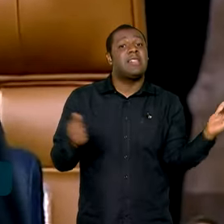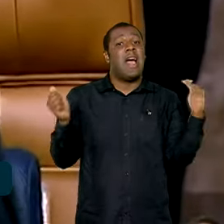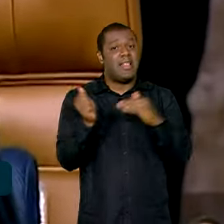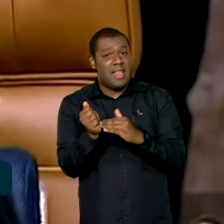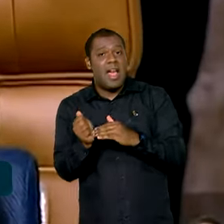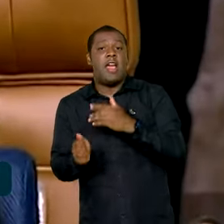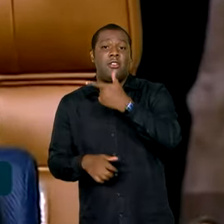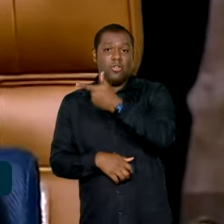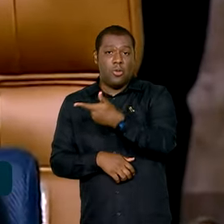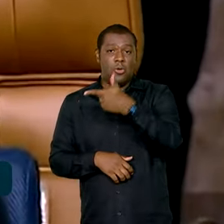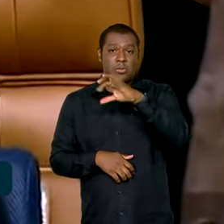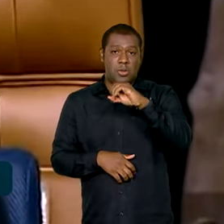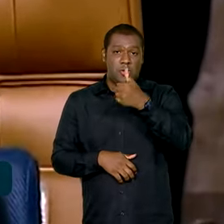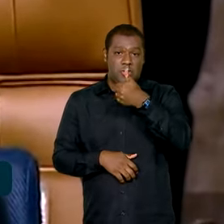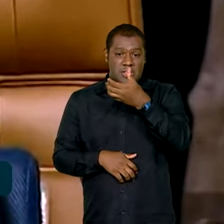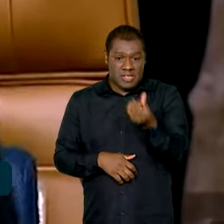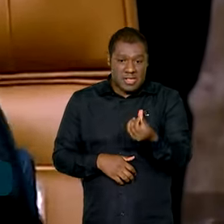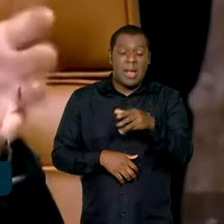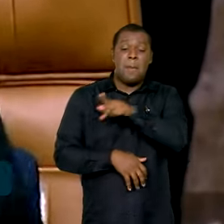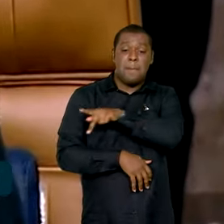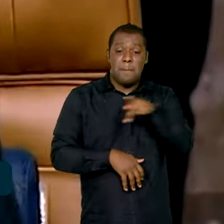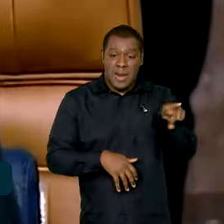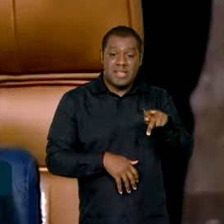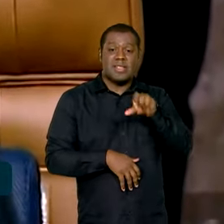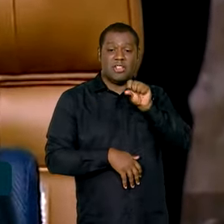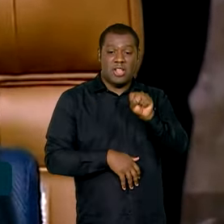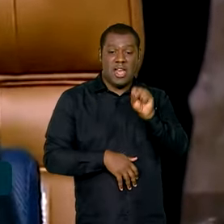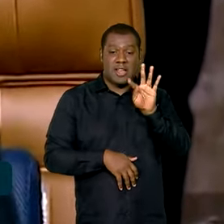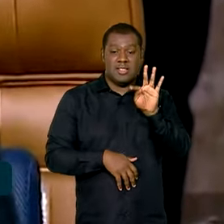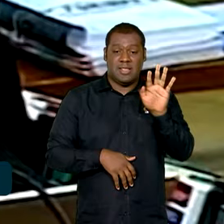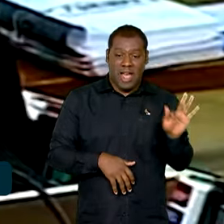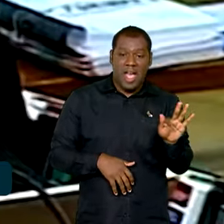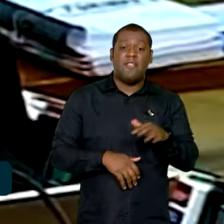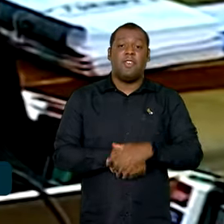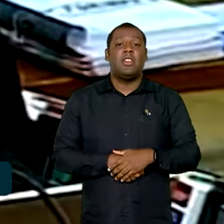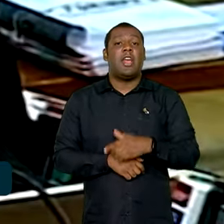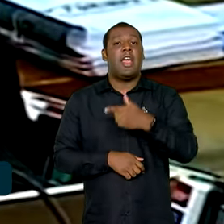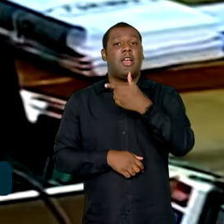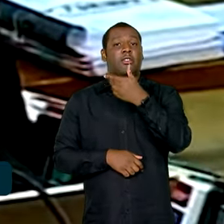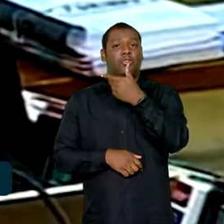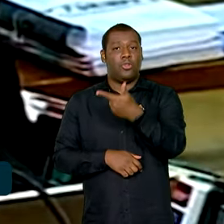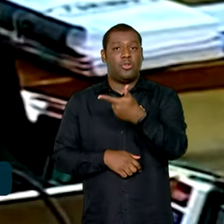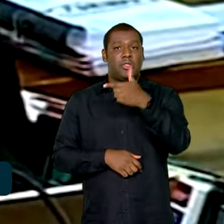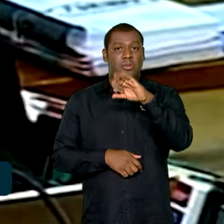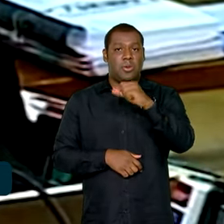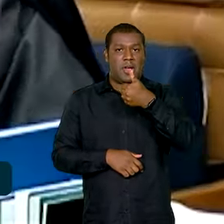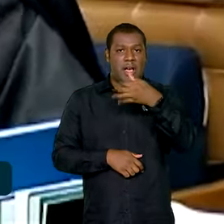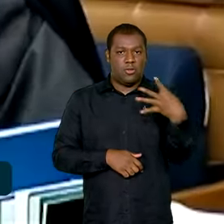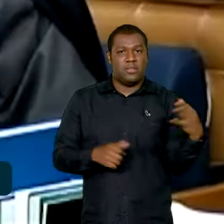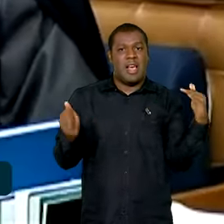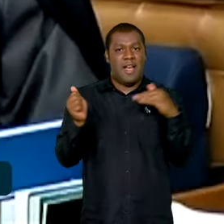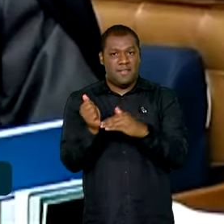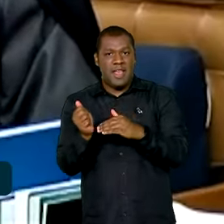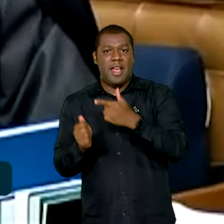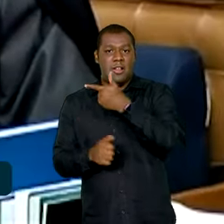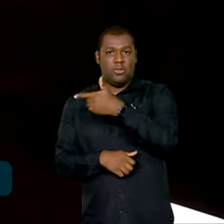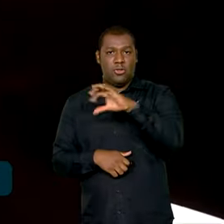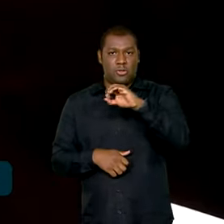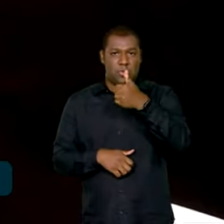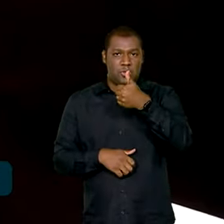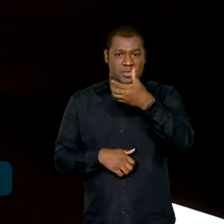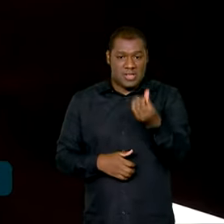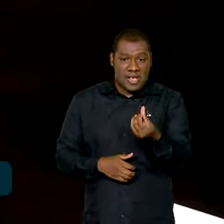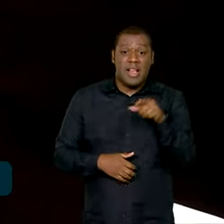corte entre 2014 e 2016. No STF, atuou em processos como a Operação Lava Jato